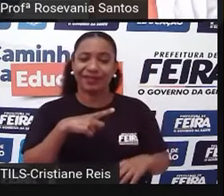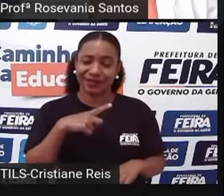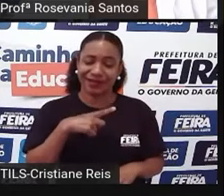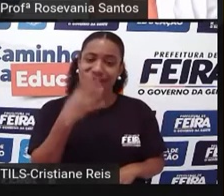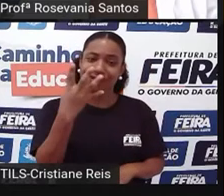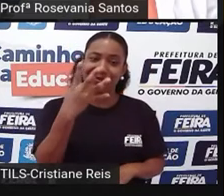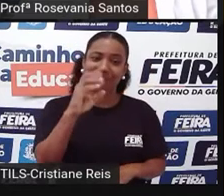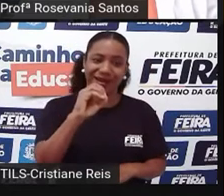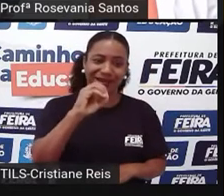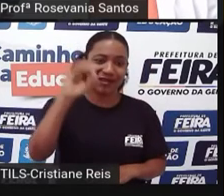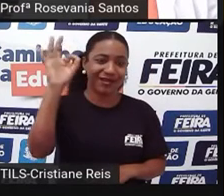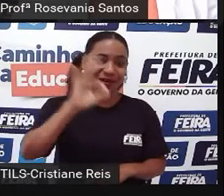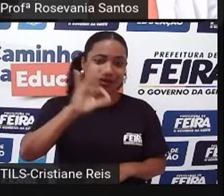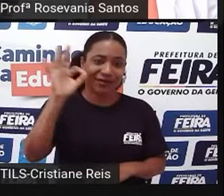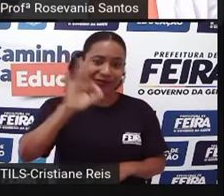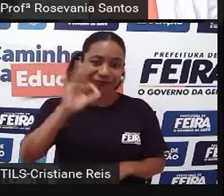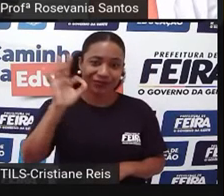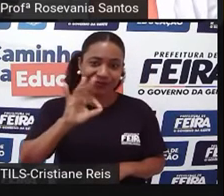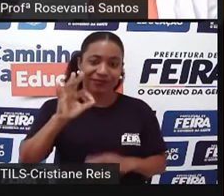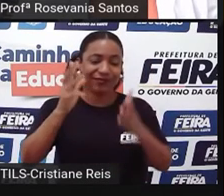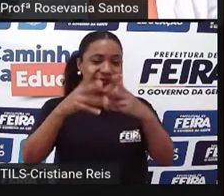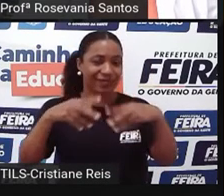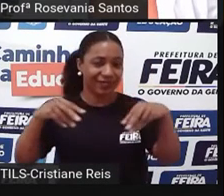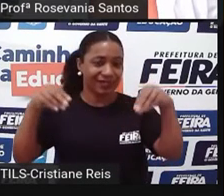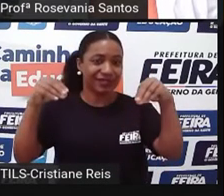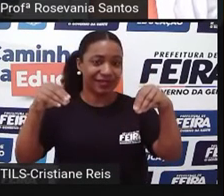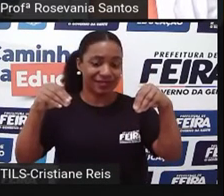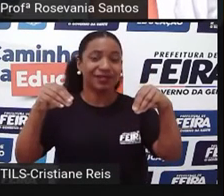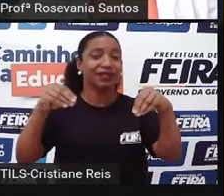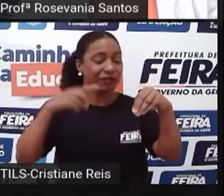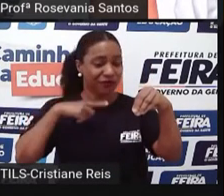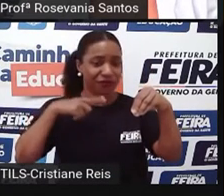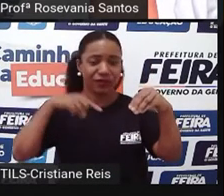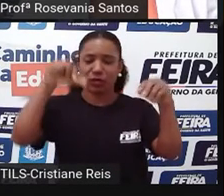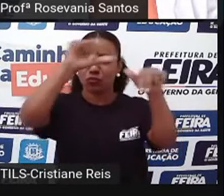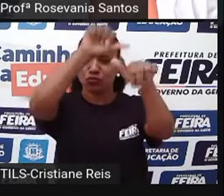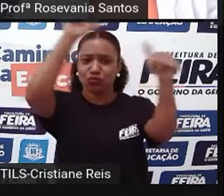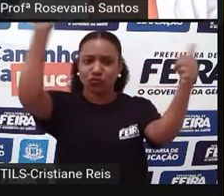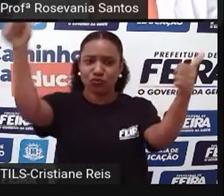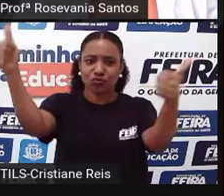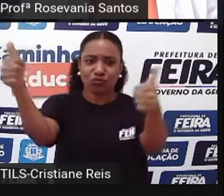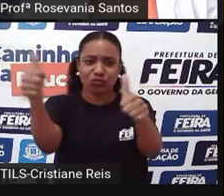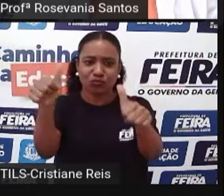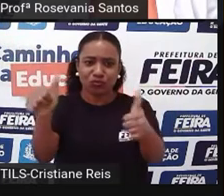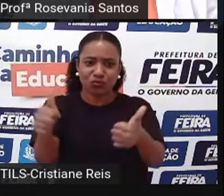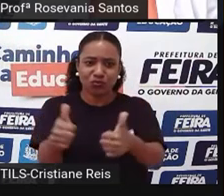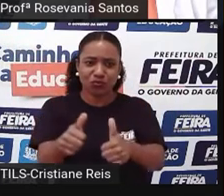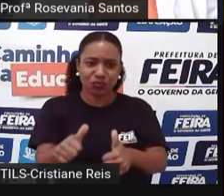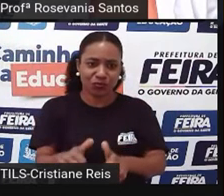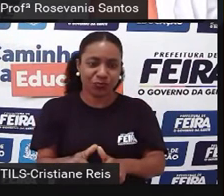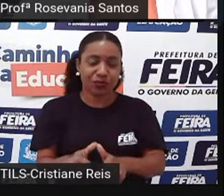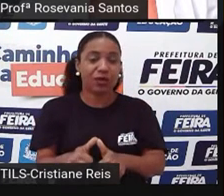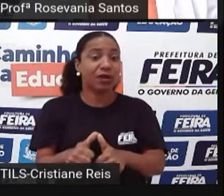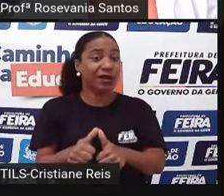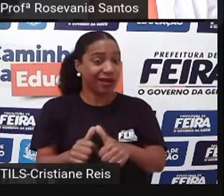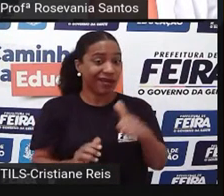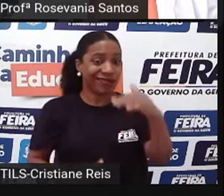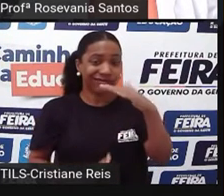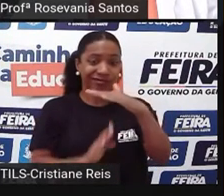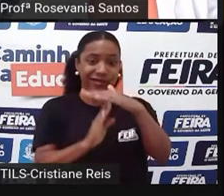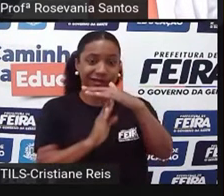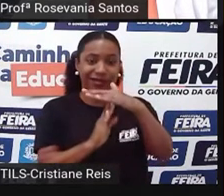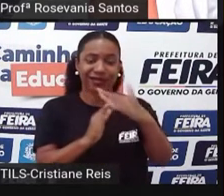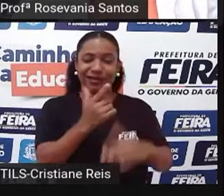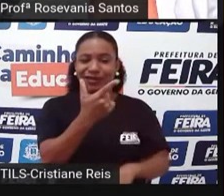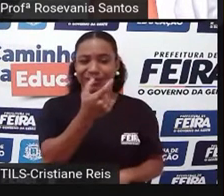bora dizer assim, as terras baixas, né, chegando até quase os duzentos metros. Mas,